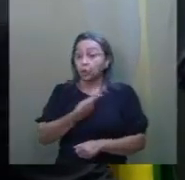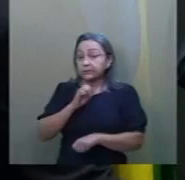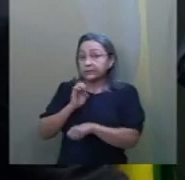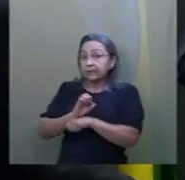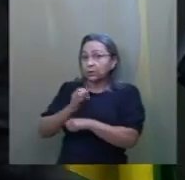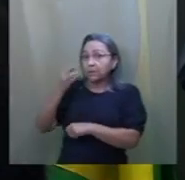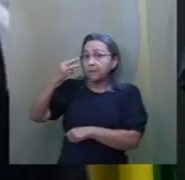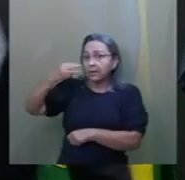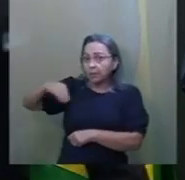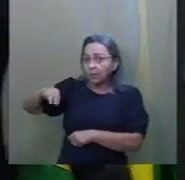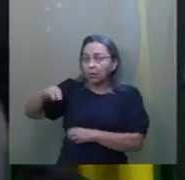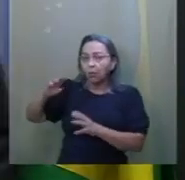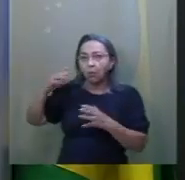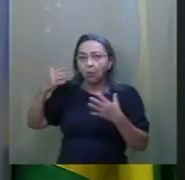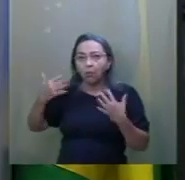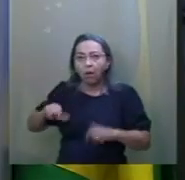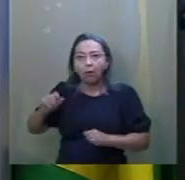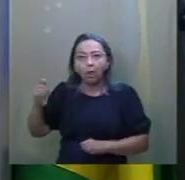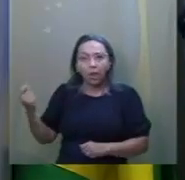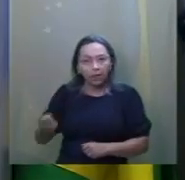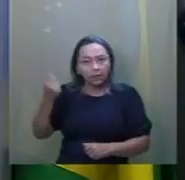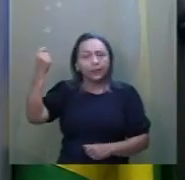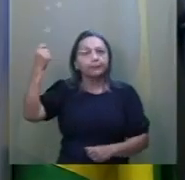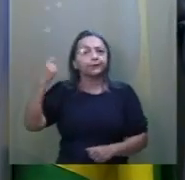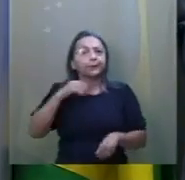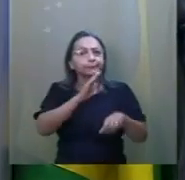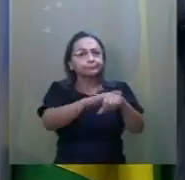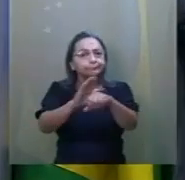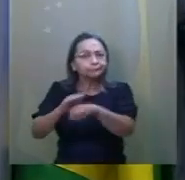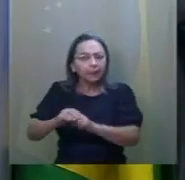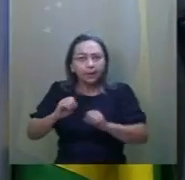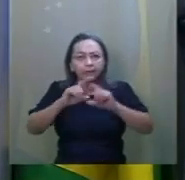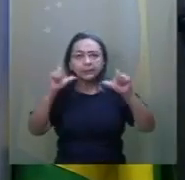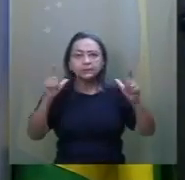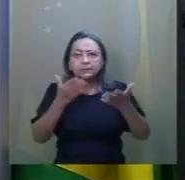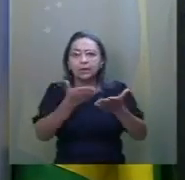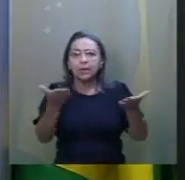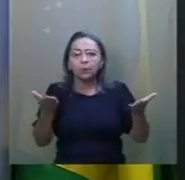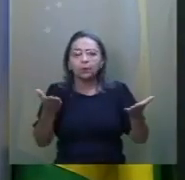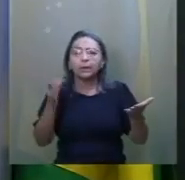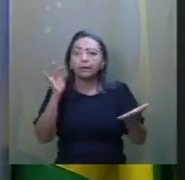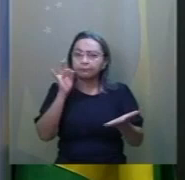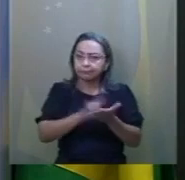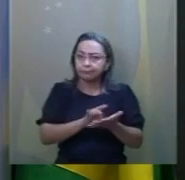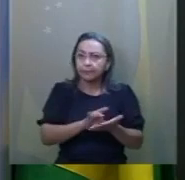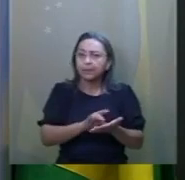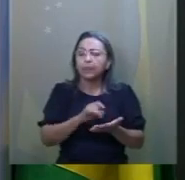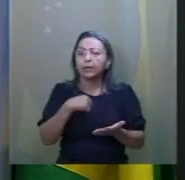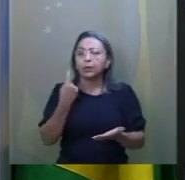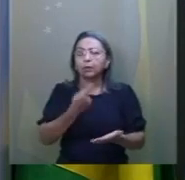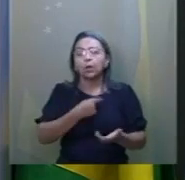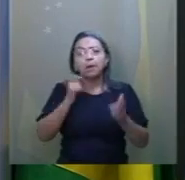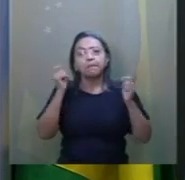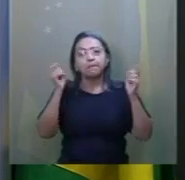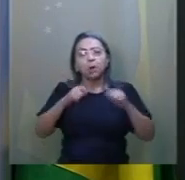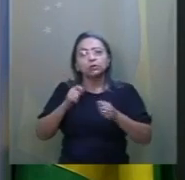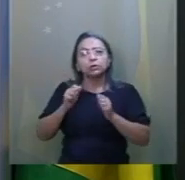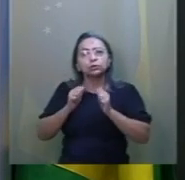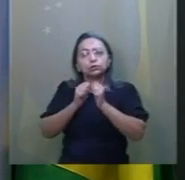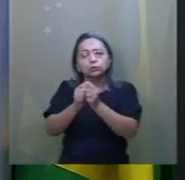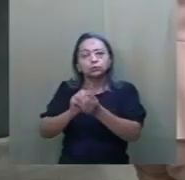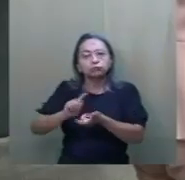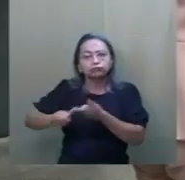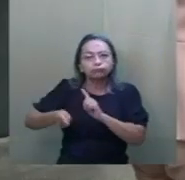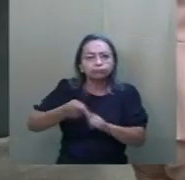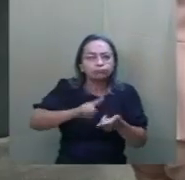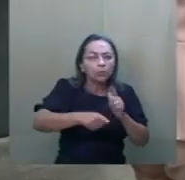grave e que quero chamar a atenção desse fato para que a gente possa construir uma